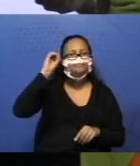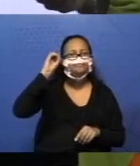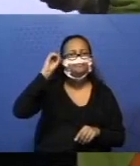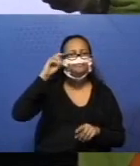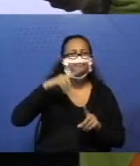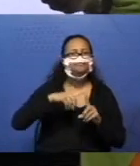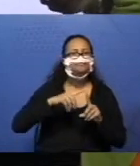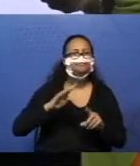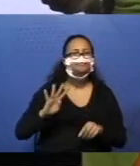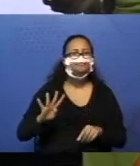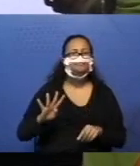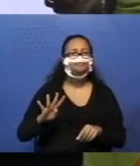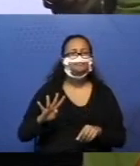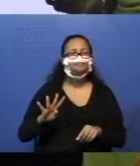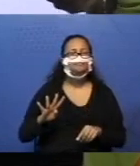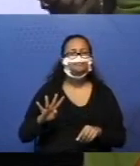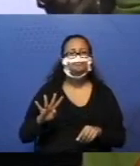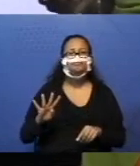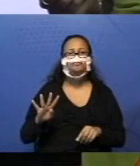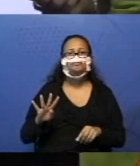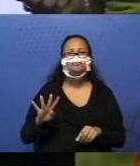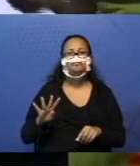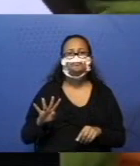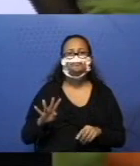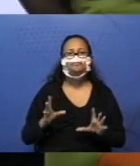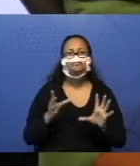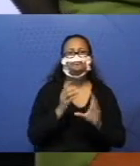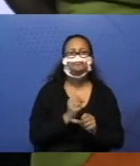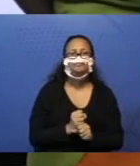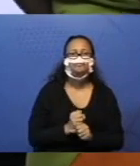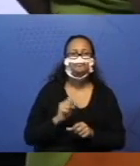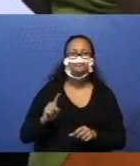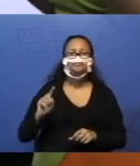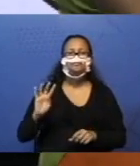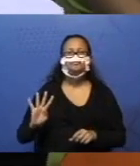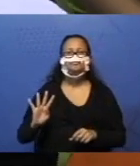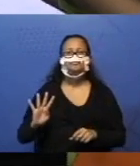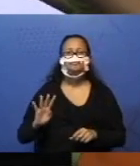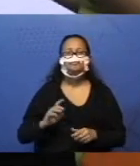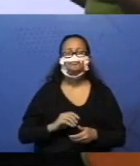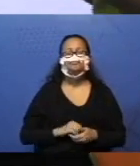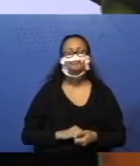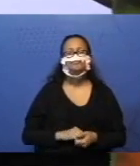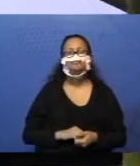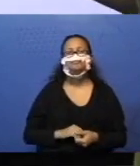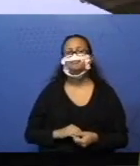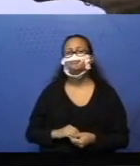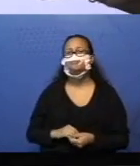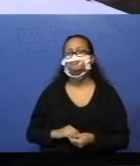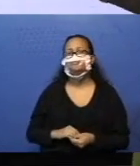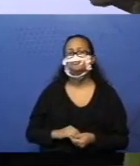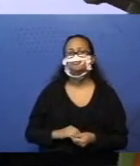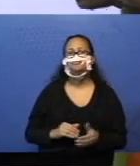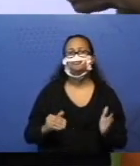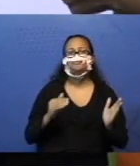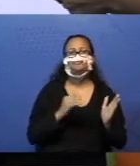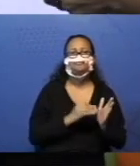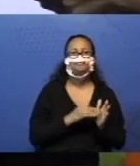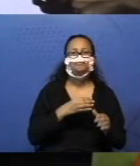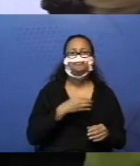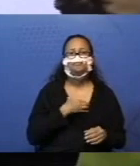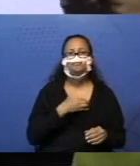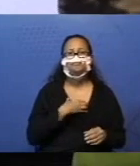quatro. Não preciso nem contar. Eu já sei que é quatorze, porque fica muito mais fácil. E a minha última maneira.